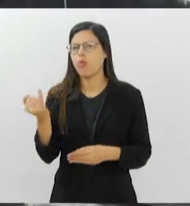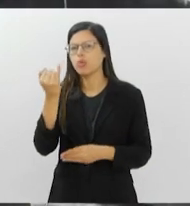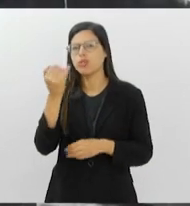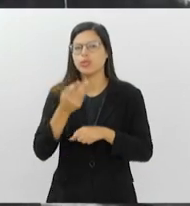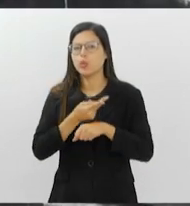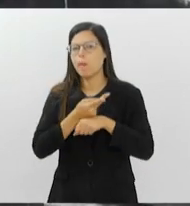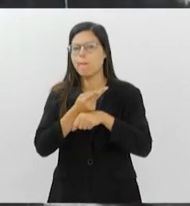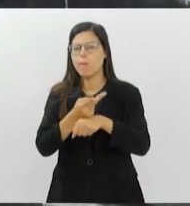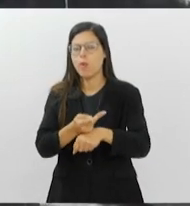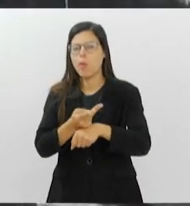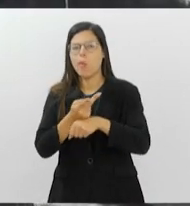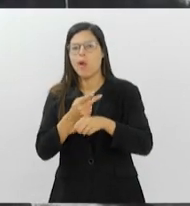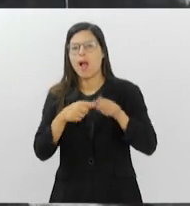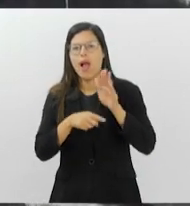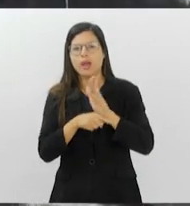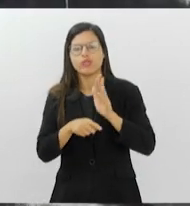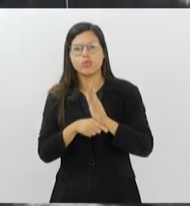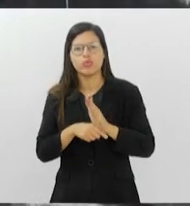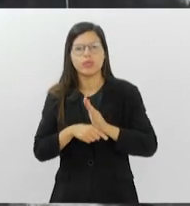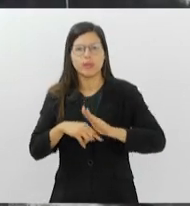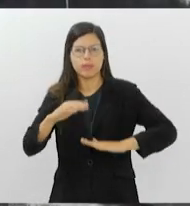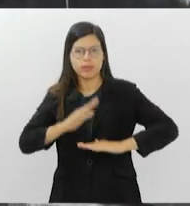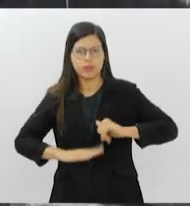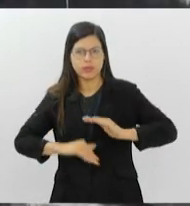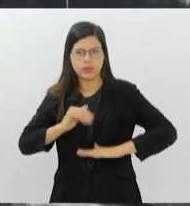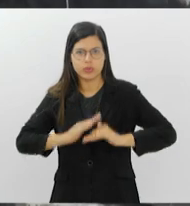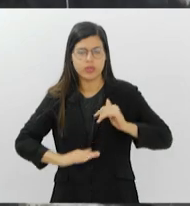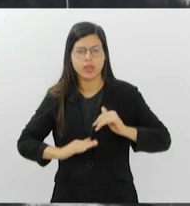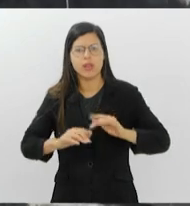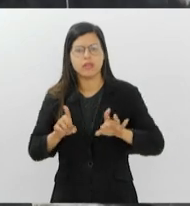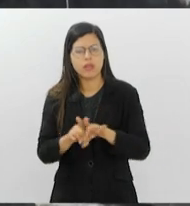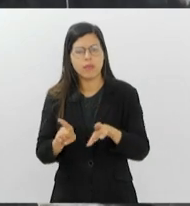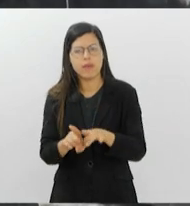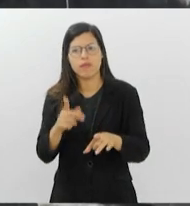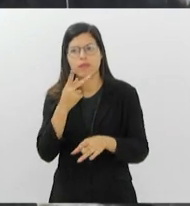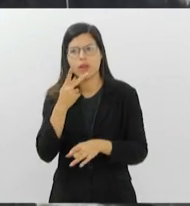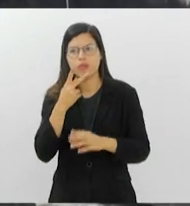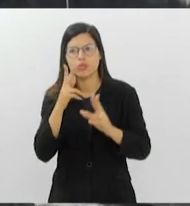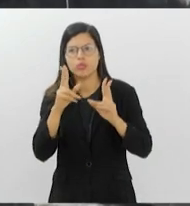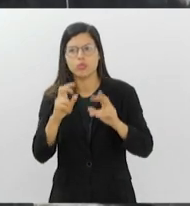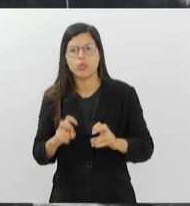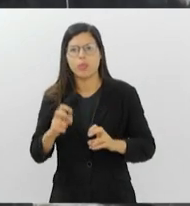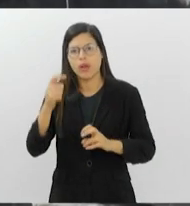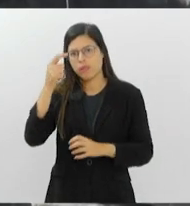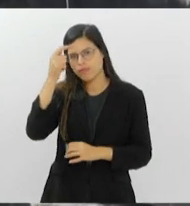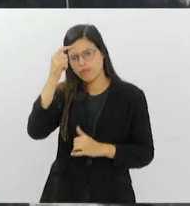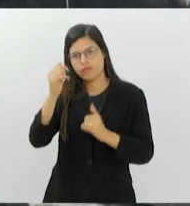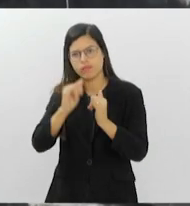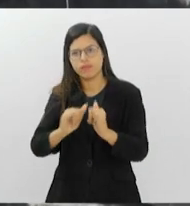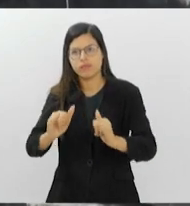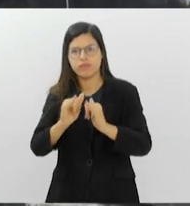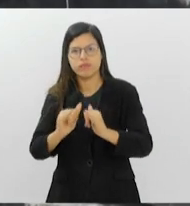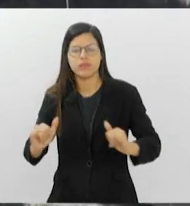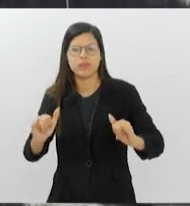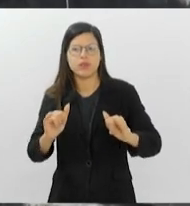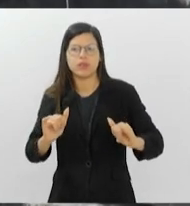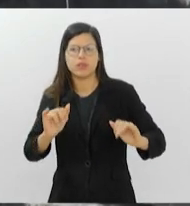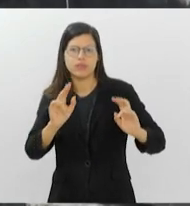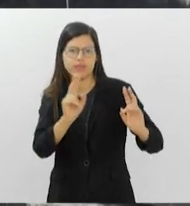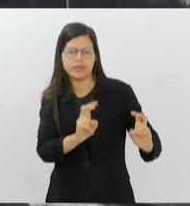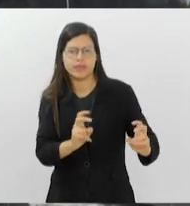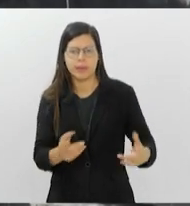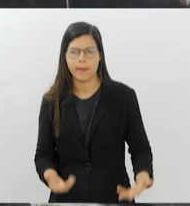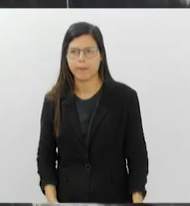sinais que a senhora disse anteriormente e também fala um pouquinho mais sobre essa conscientização das pessoas em relação a esse tema tão importante.